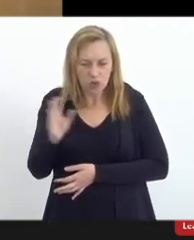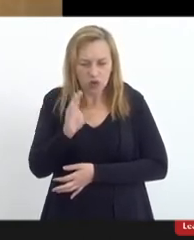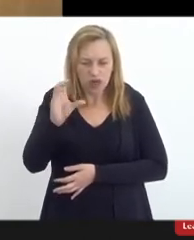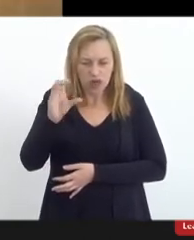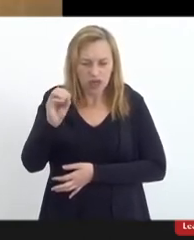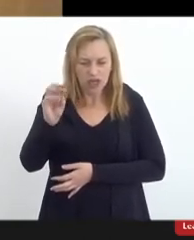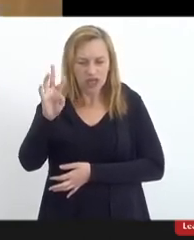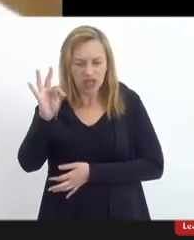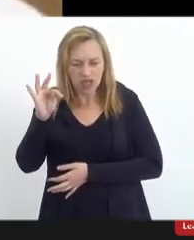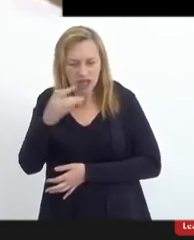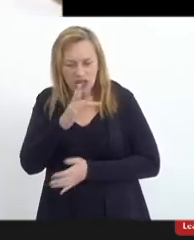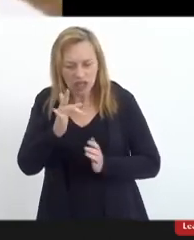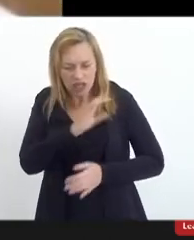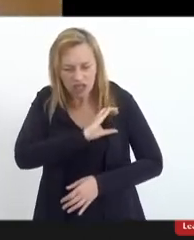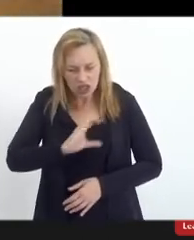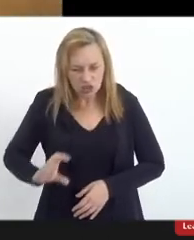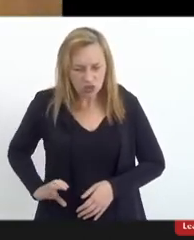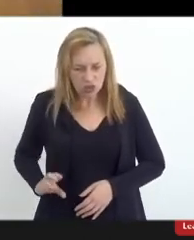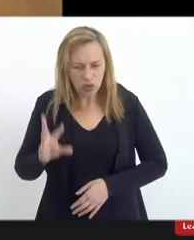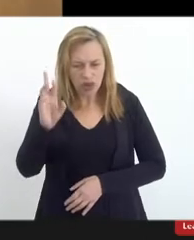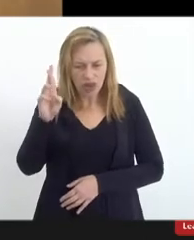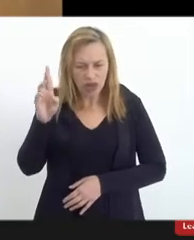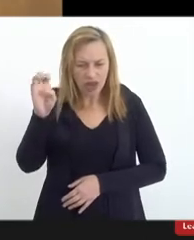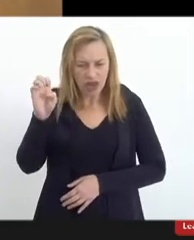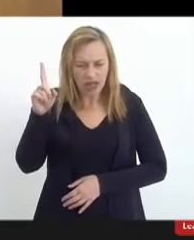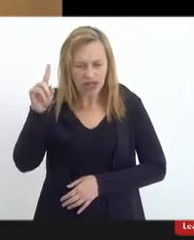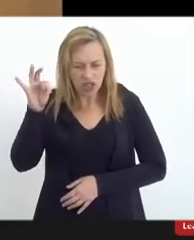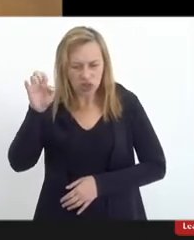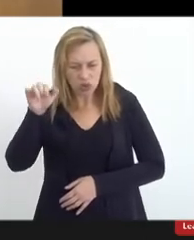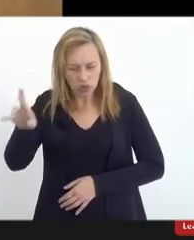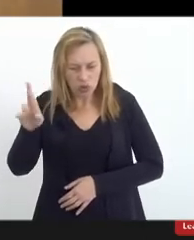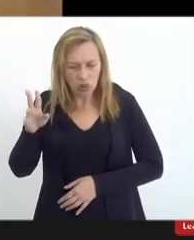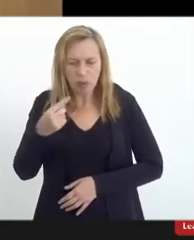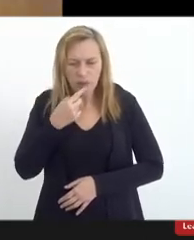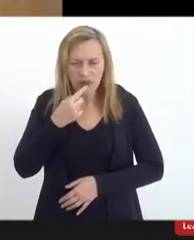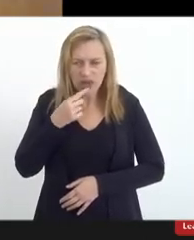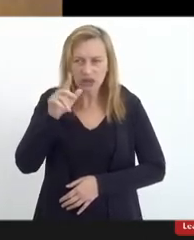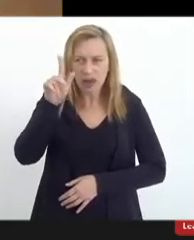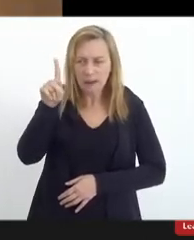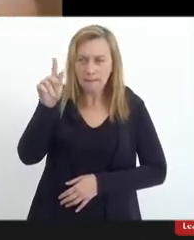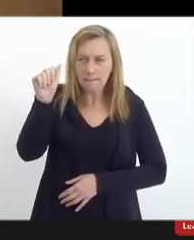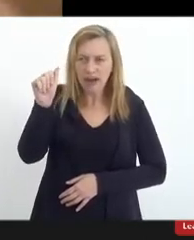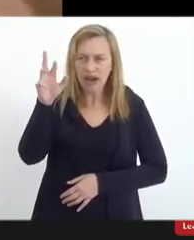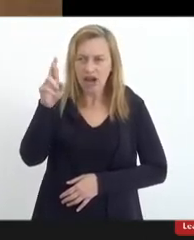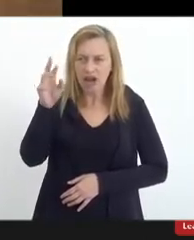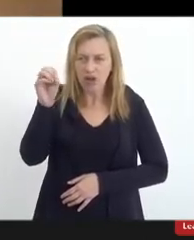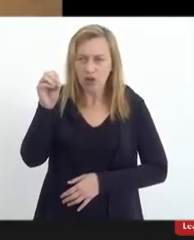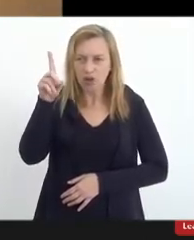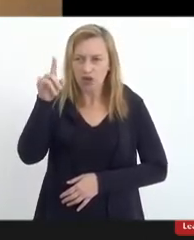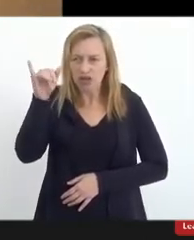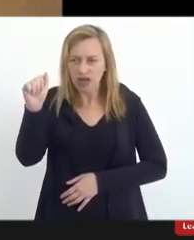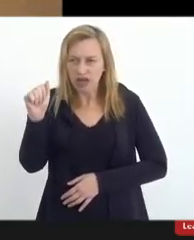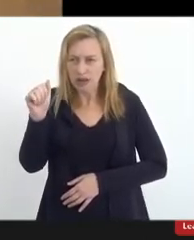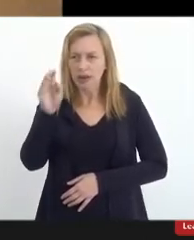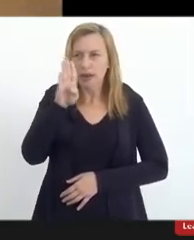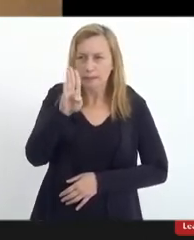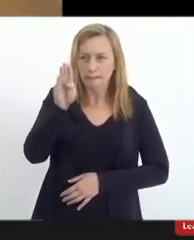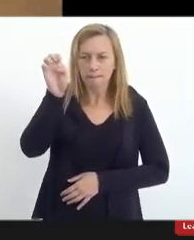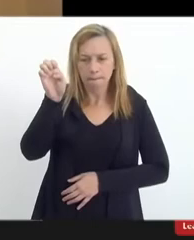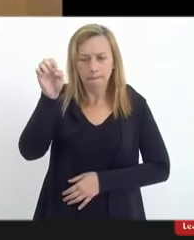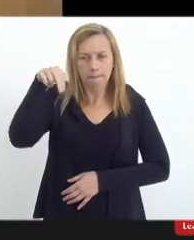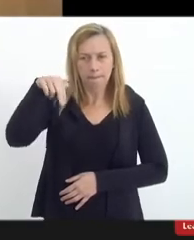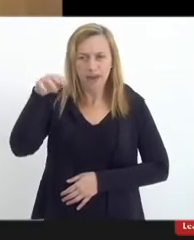perto da nossa paróquia Santa Bernadette. Então, desculpa, eu esqueci o número da... Eu só me lembro da delegacia na rua.